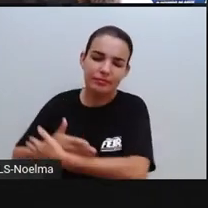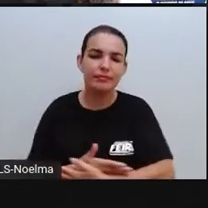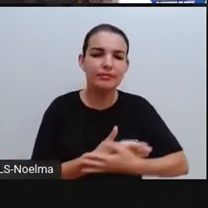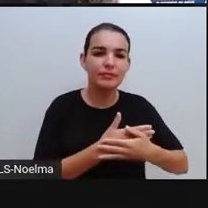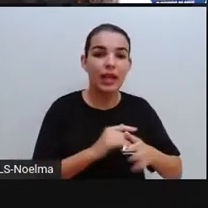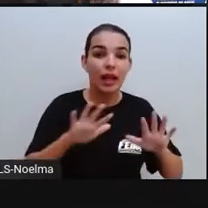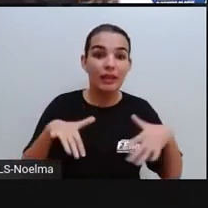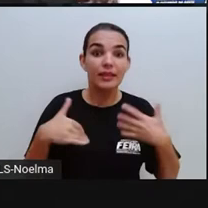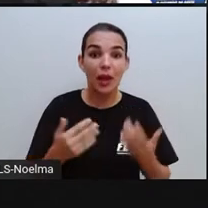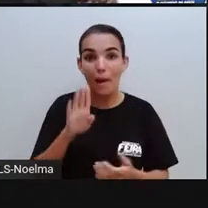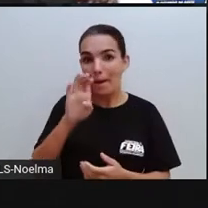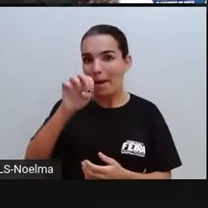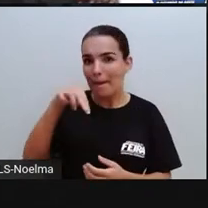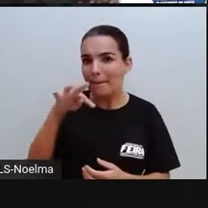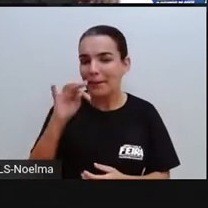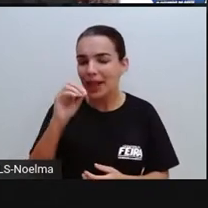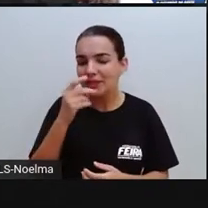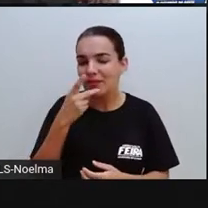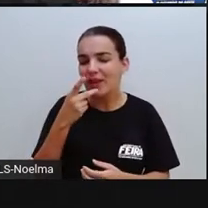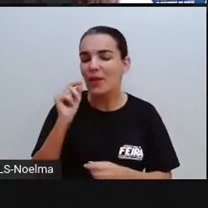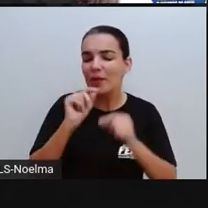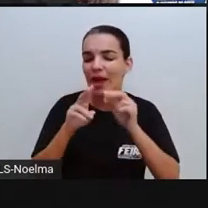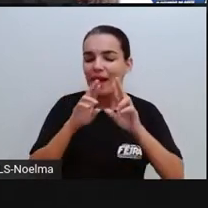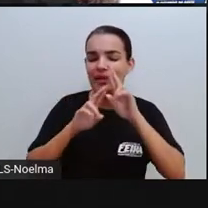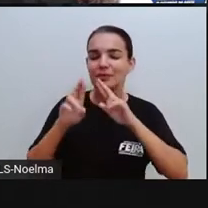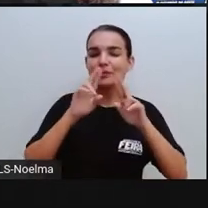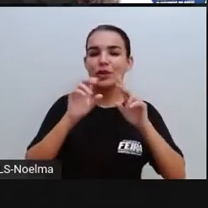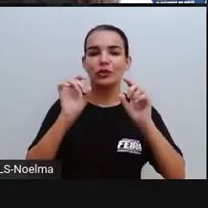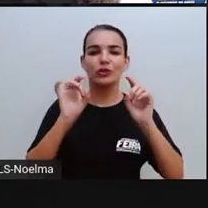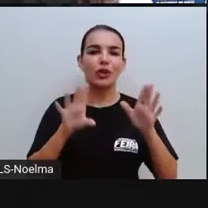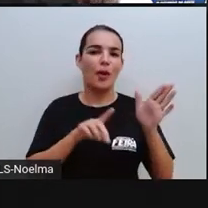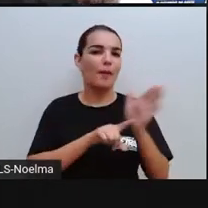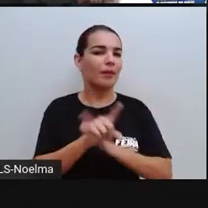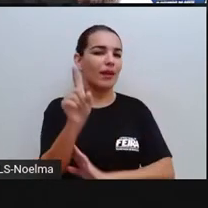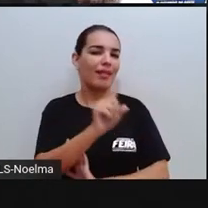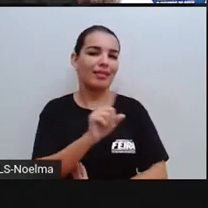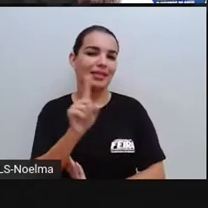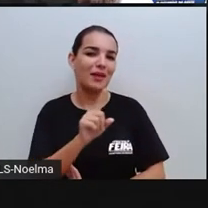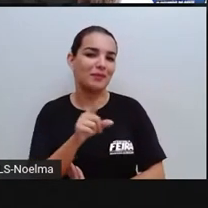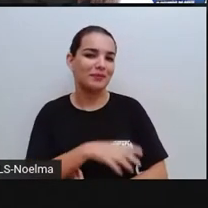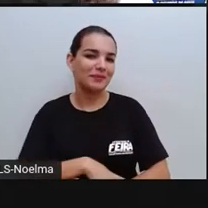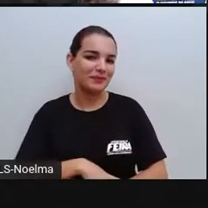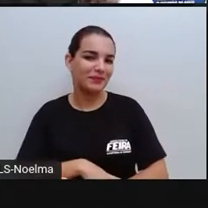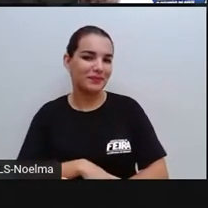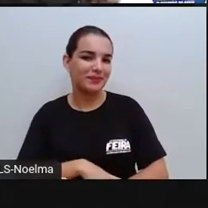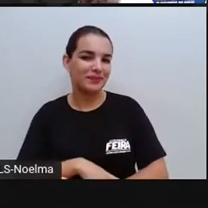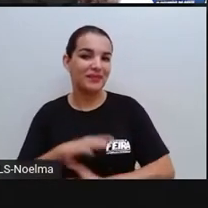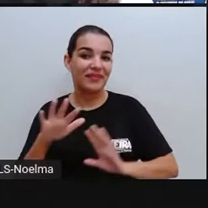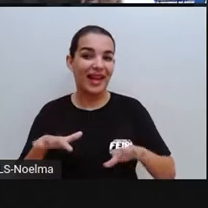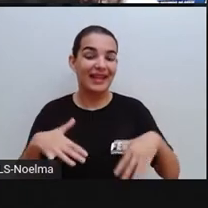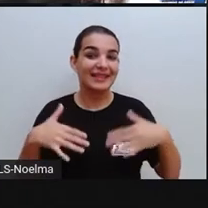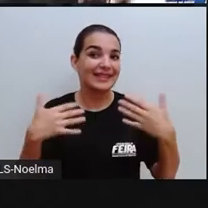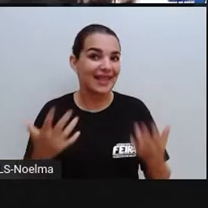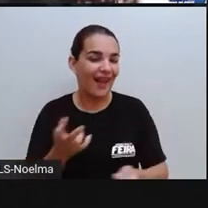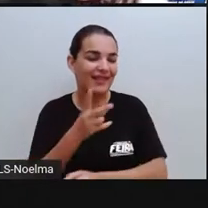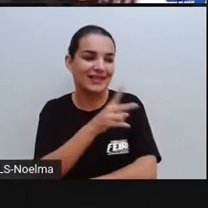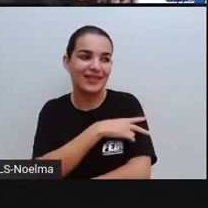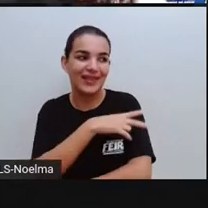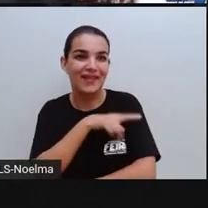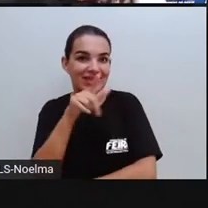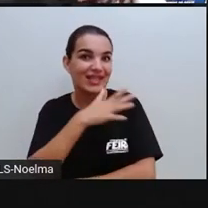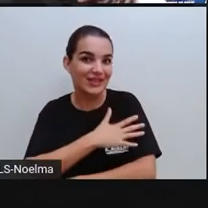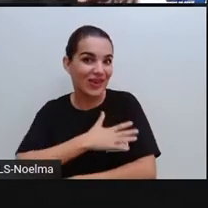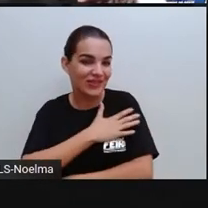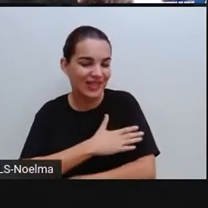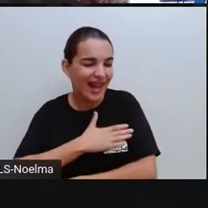Bento passou a responder e não só a perguntar. Então, segundo ano, gostaram? A